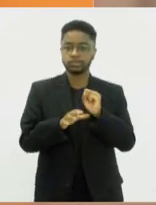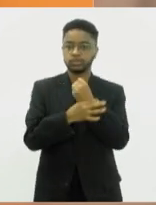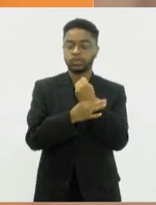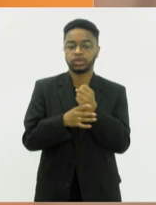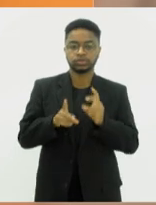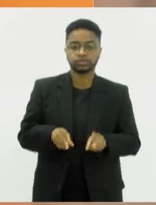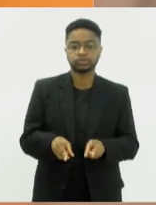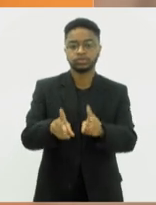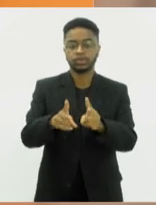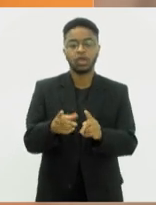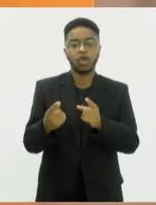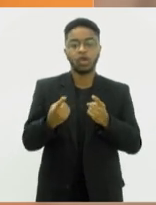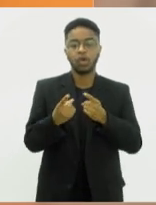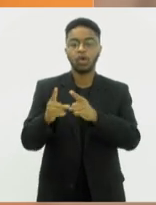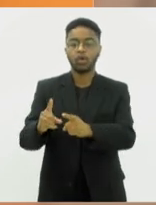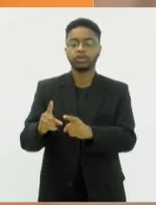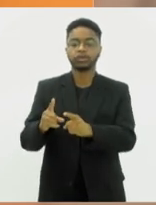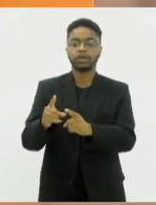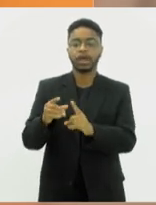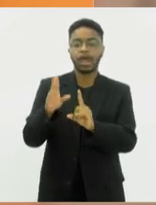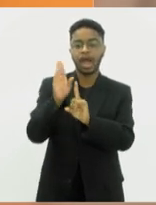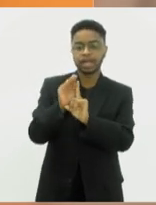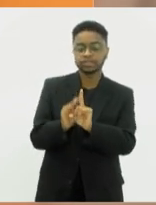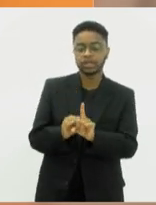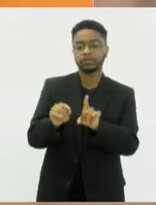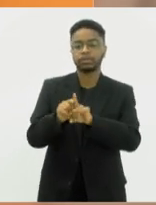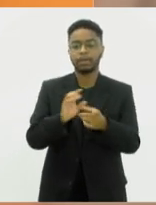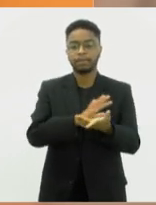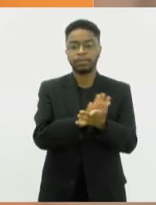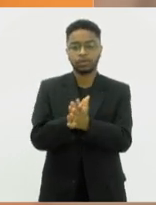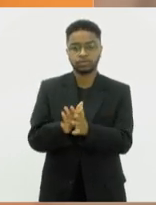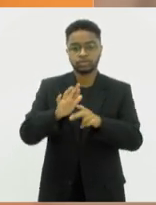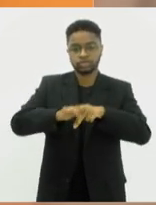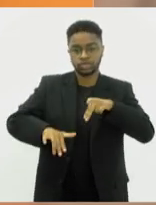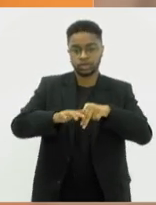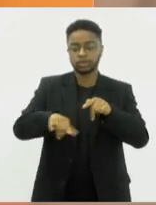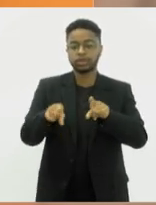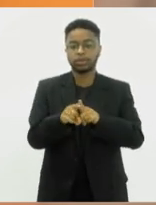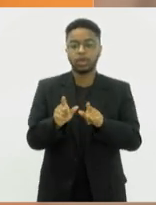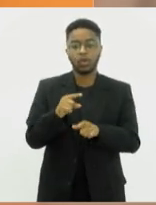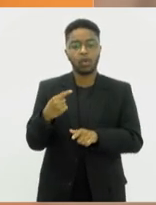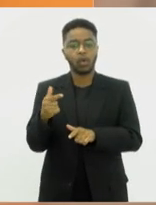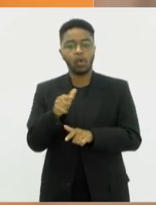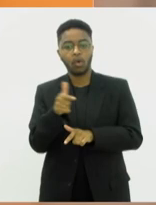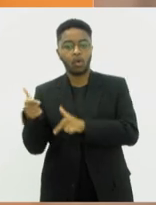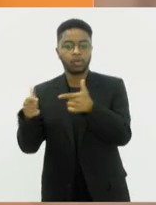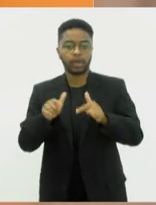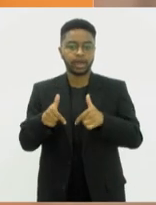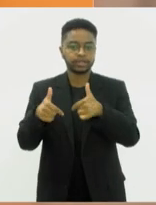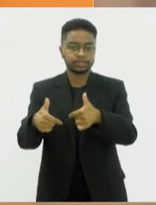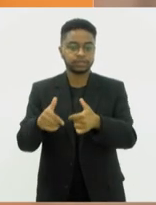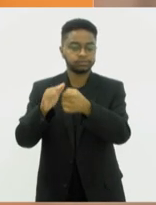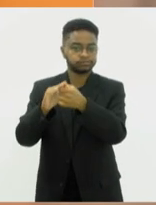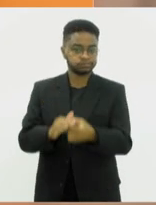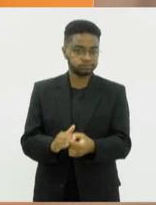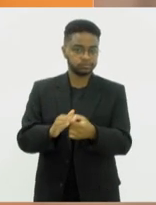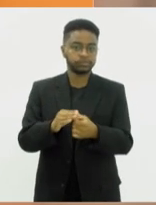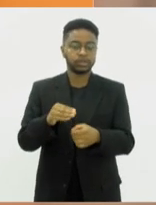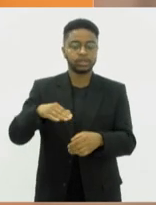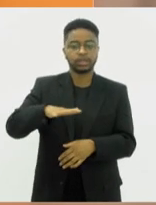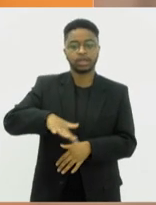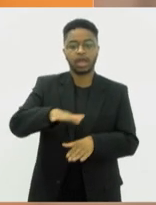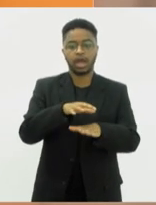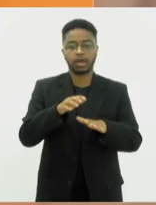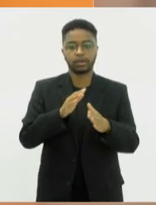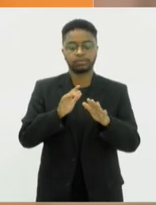assédio, preconceito de gênero e outros atos discriminatórios no trânsito. E em primeira discussão,